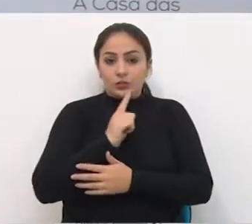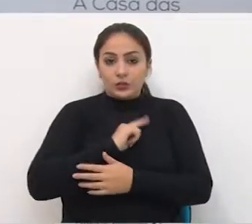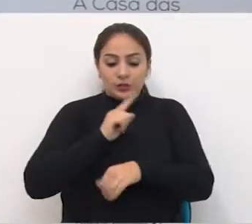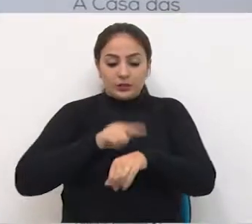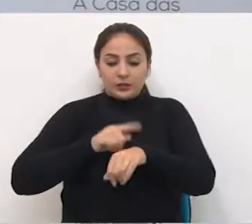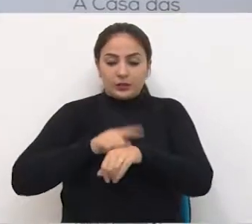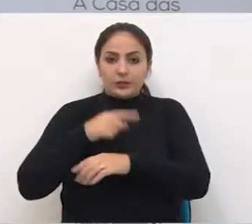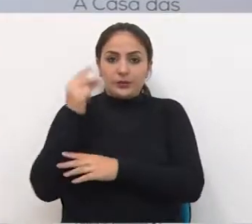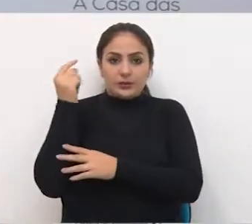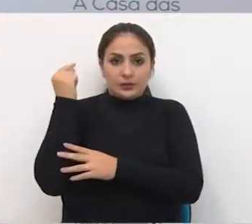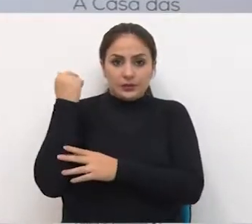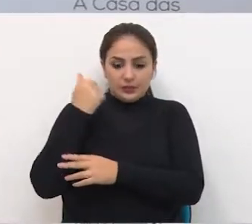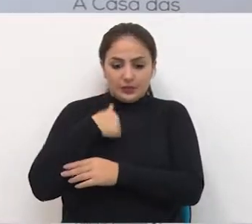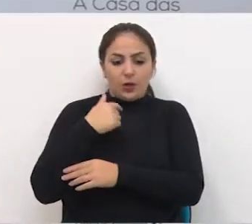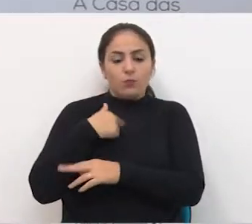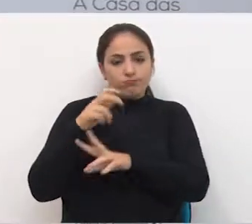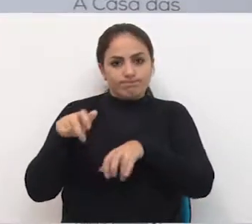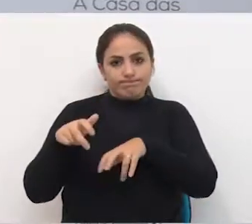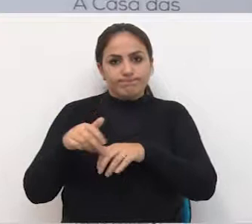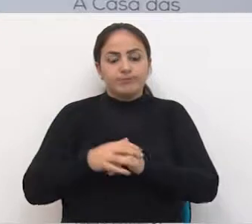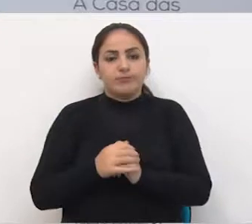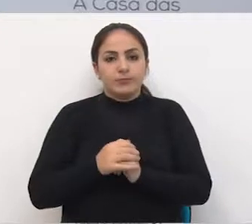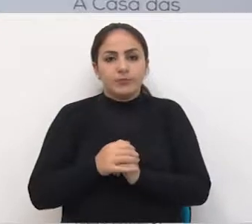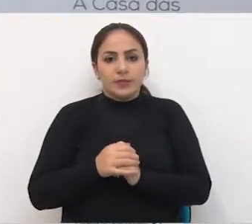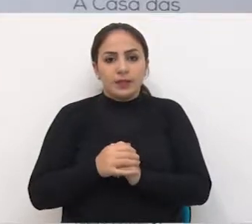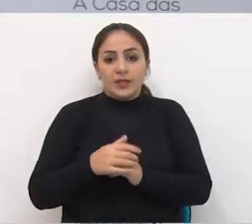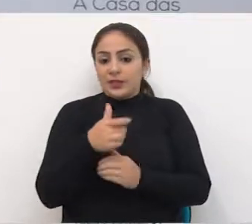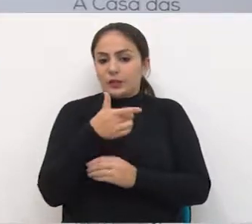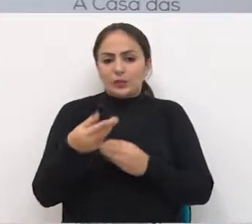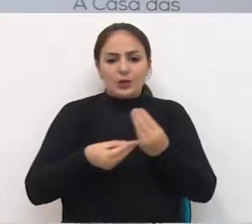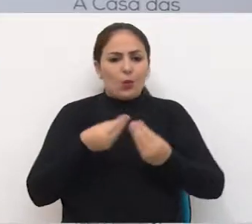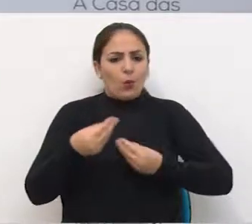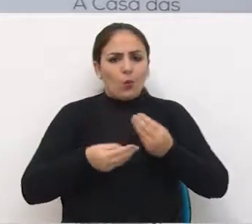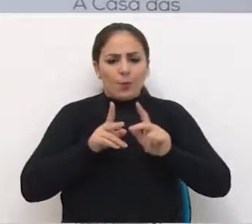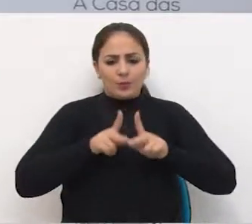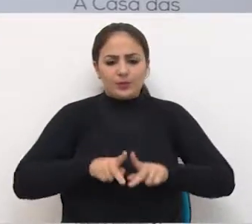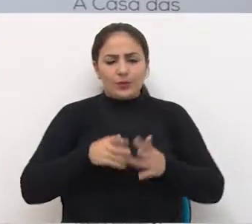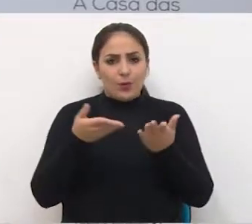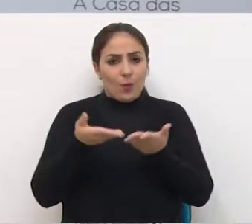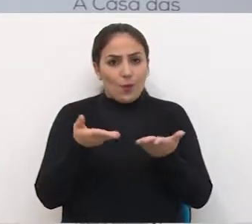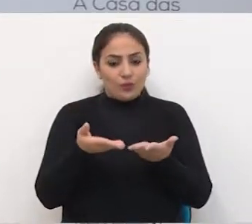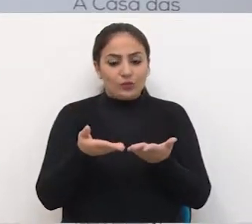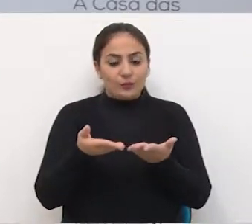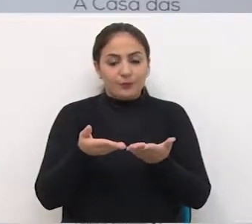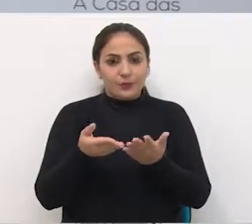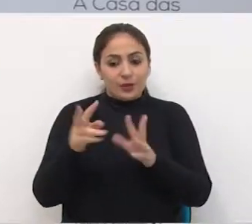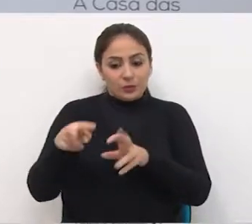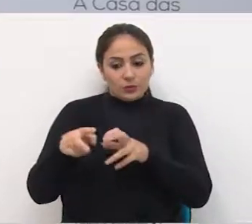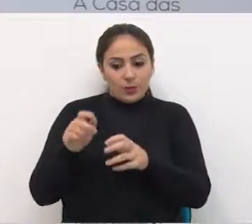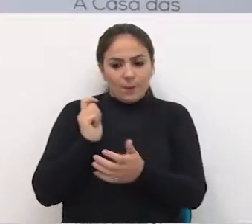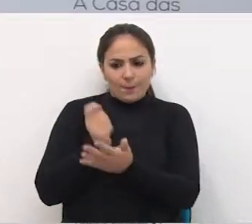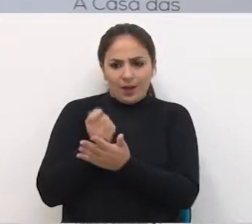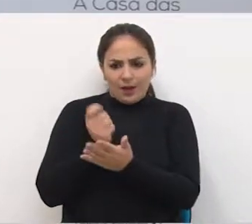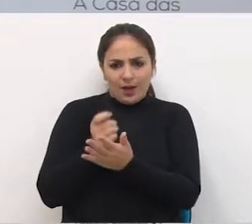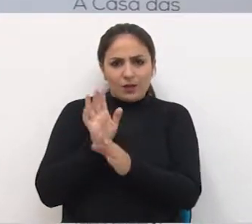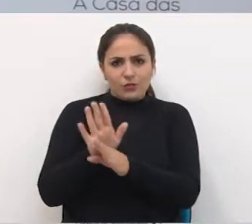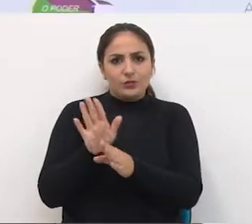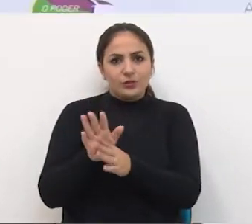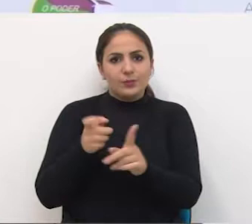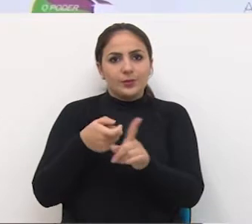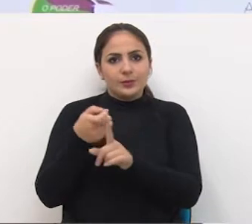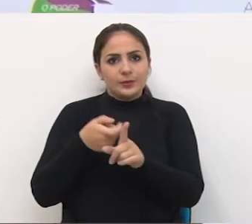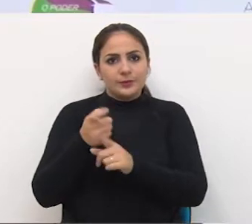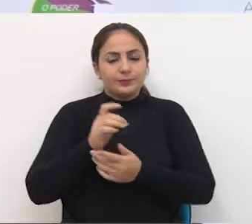época que o agricultor e que se tem hoje e que não há como o agricultor hoje, toda a sua família, pagar uma contribuição mensal.